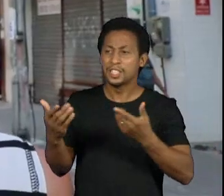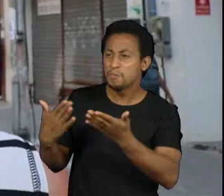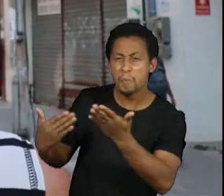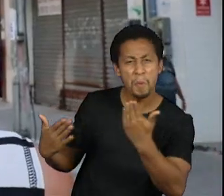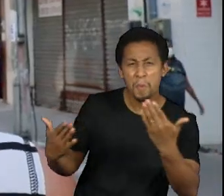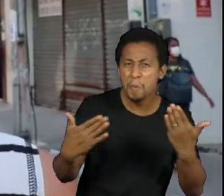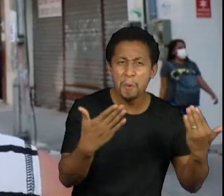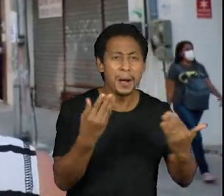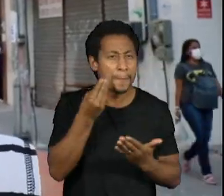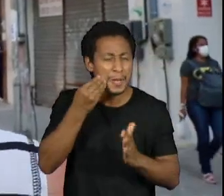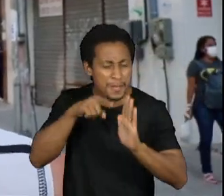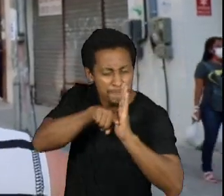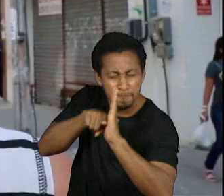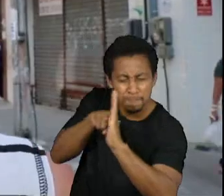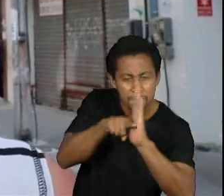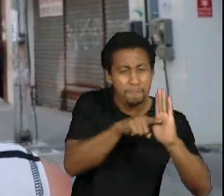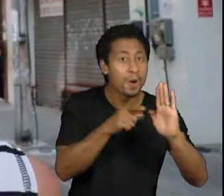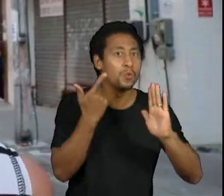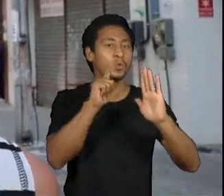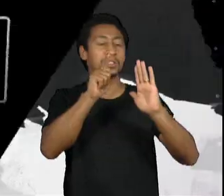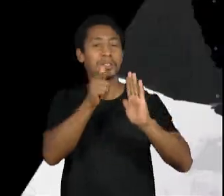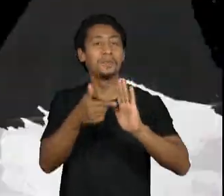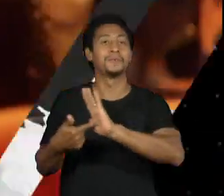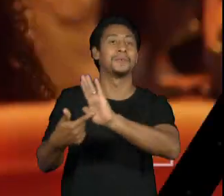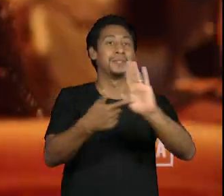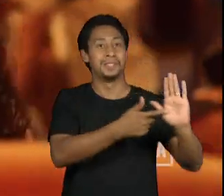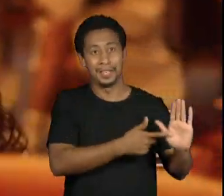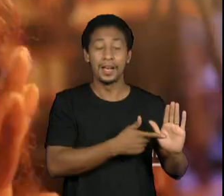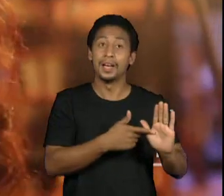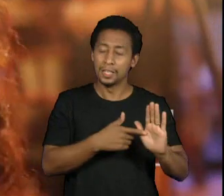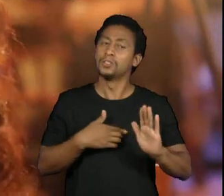O Alma preta vai às duas para entender como isso está sendo visto pelas pessoas.